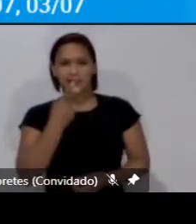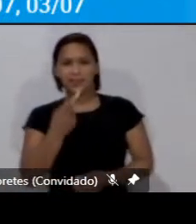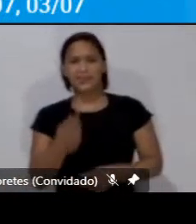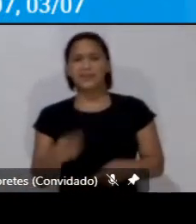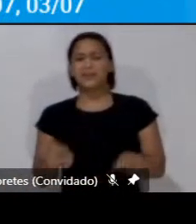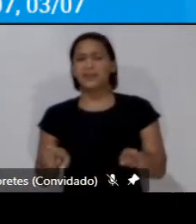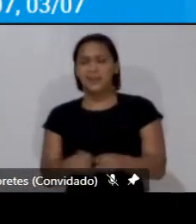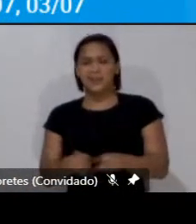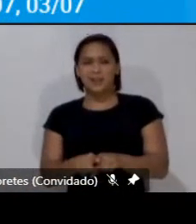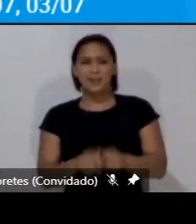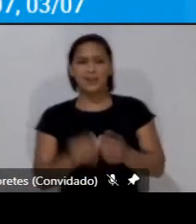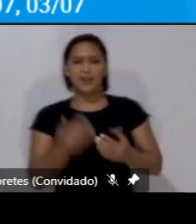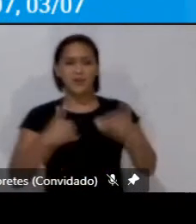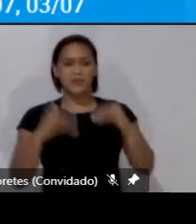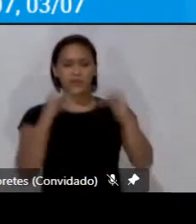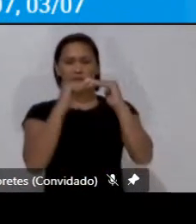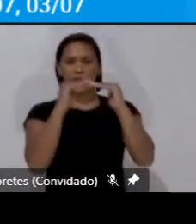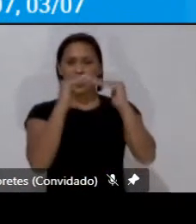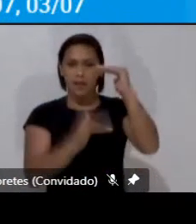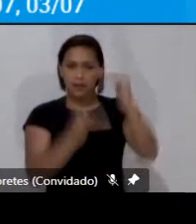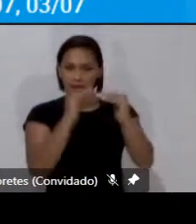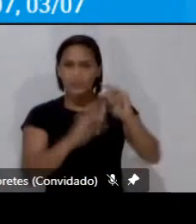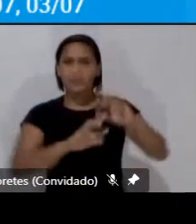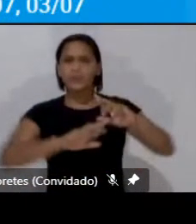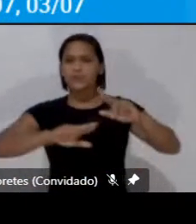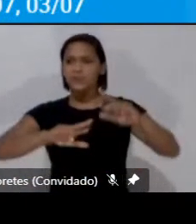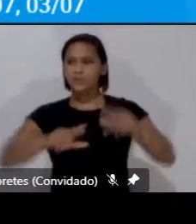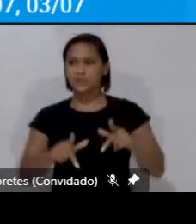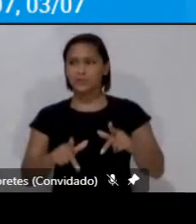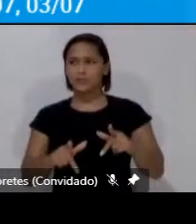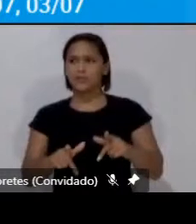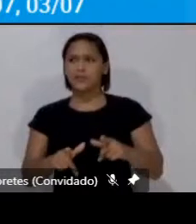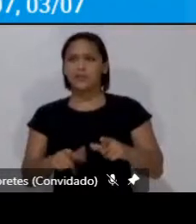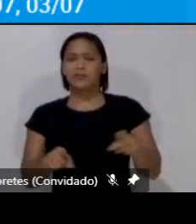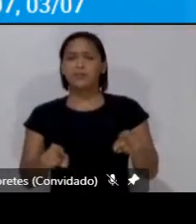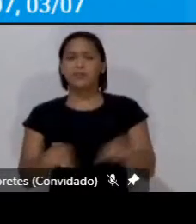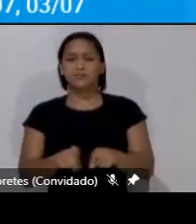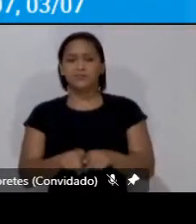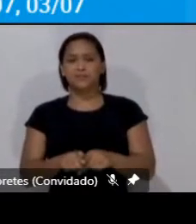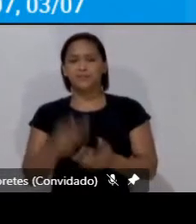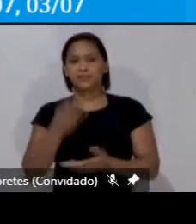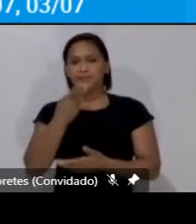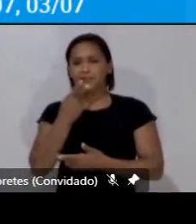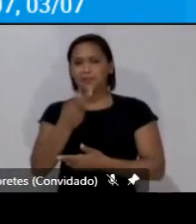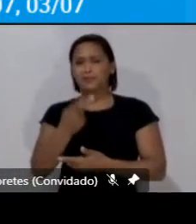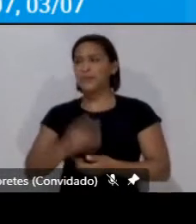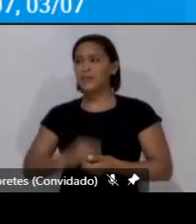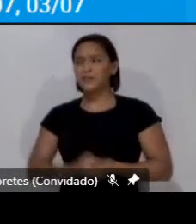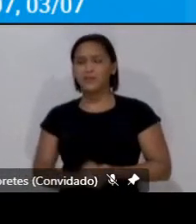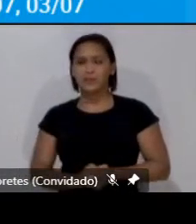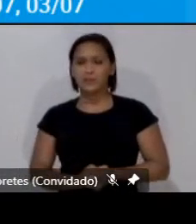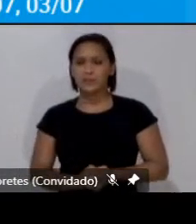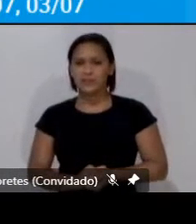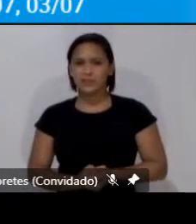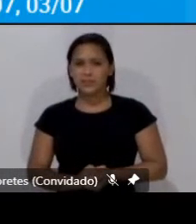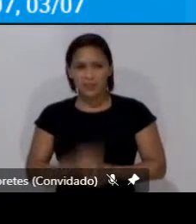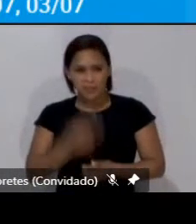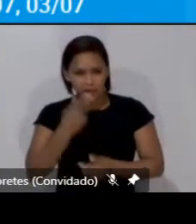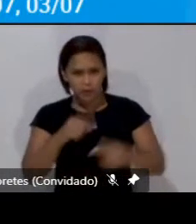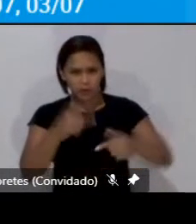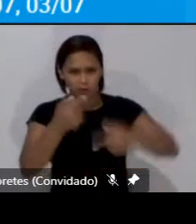compensando as desigualdades, mediando essas desigualdades. O próximo, como essas políticas